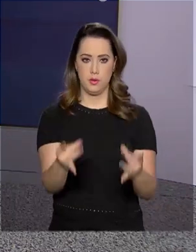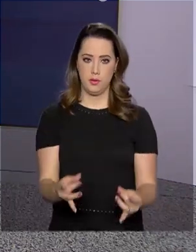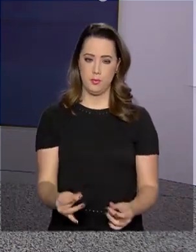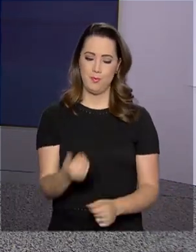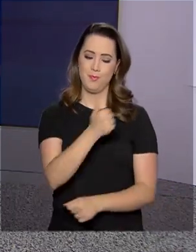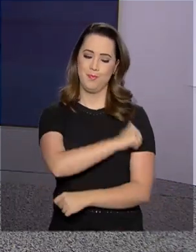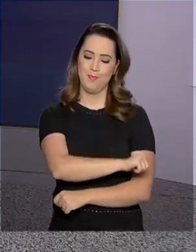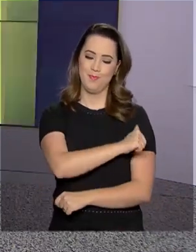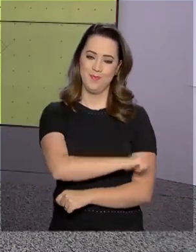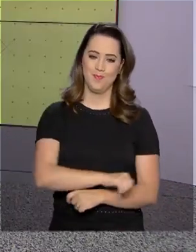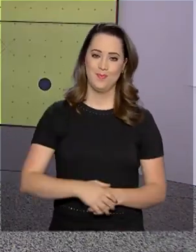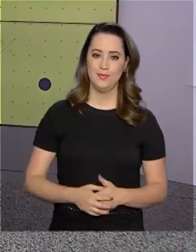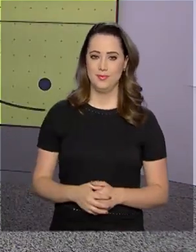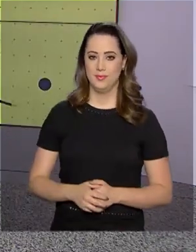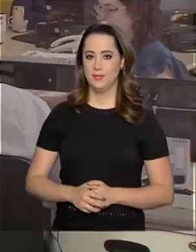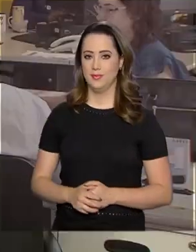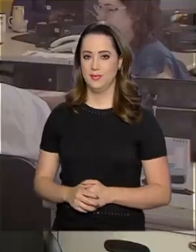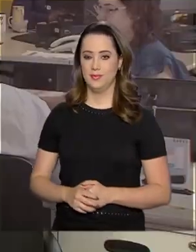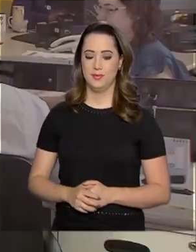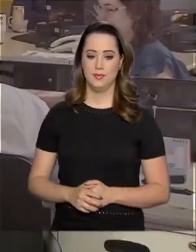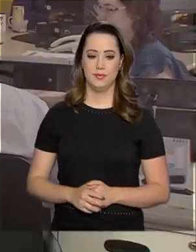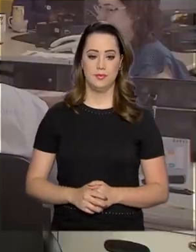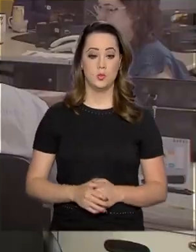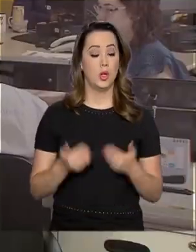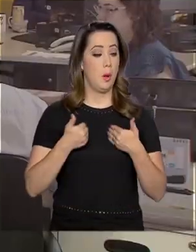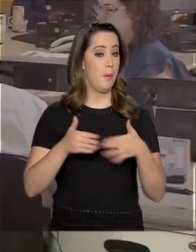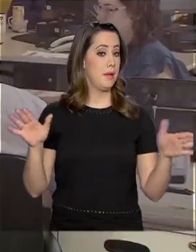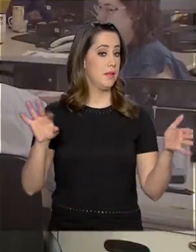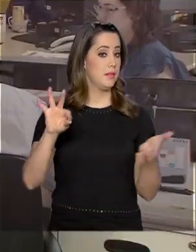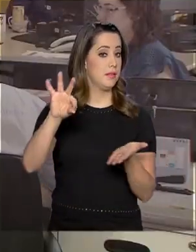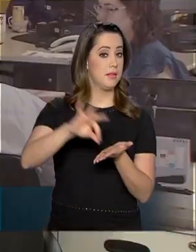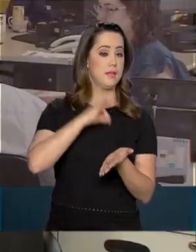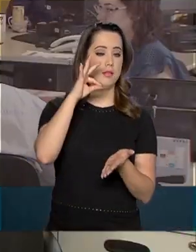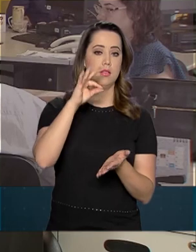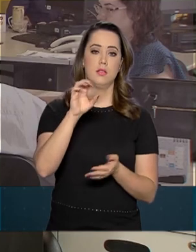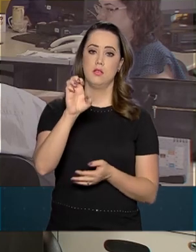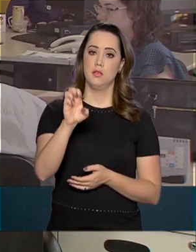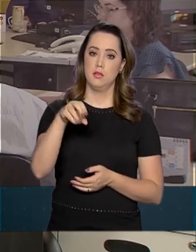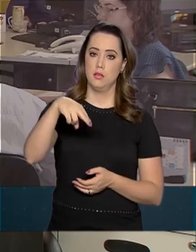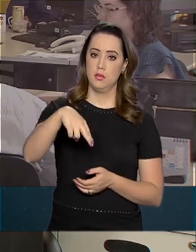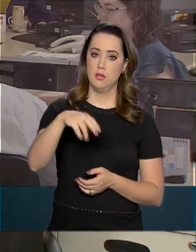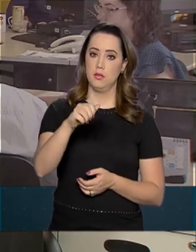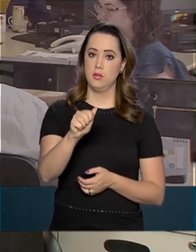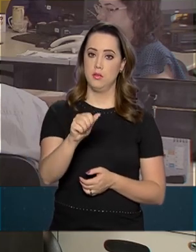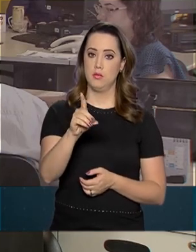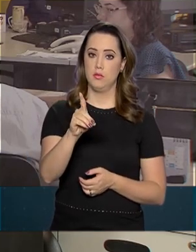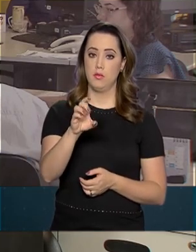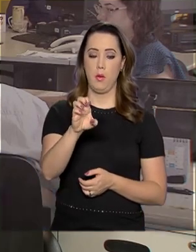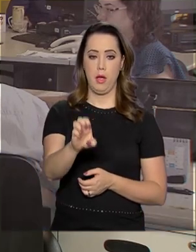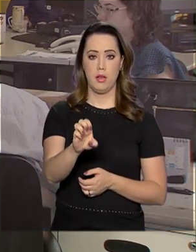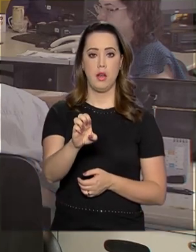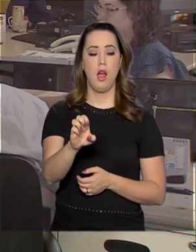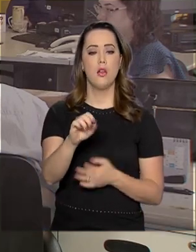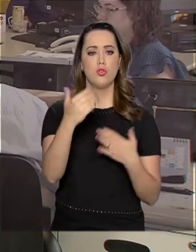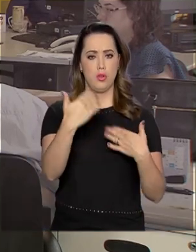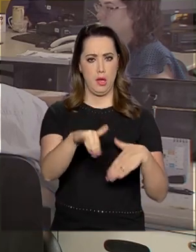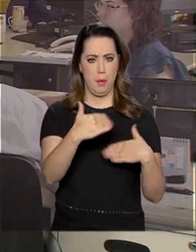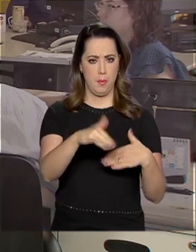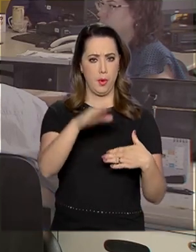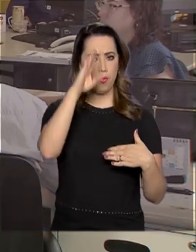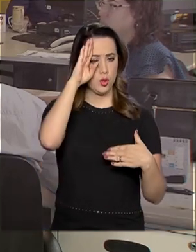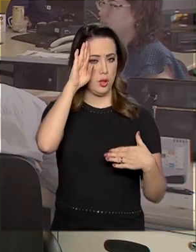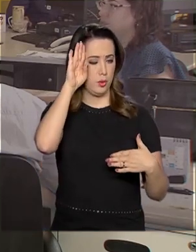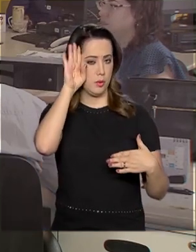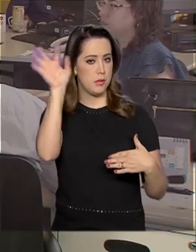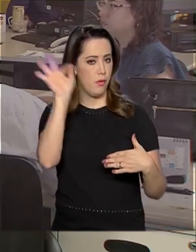direto do Rio de Janeiro. Estão abertas as inscrições para o ENAD, o Exame Nacional de Desempenho de Estudantes. Este